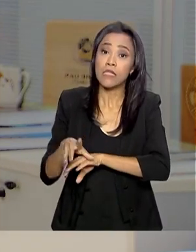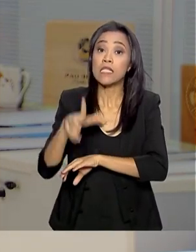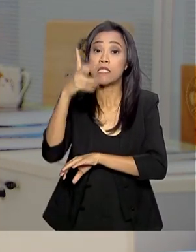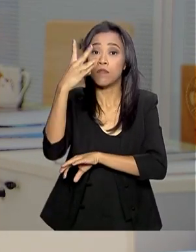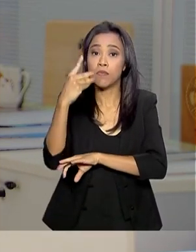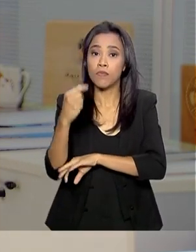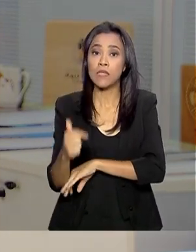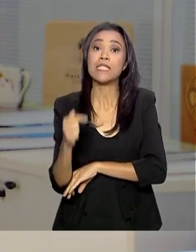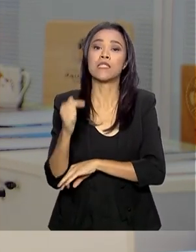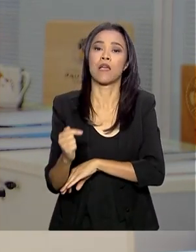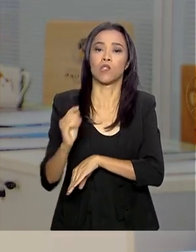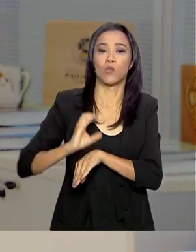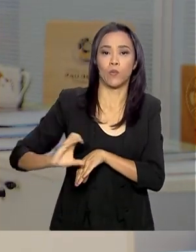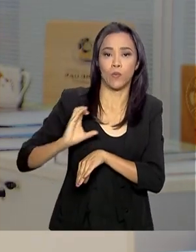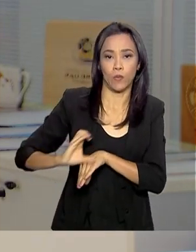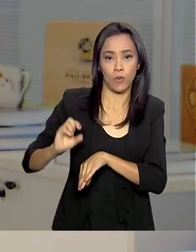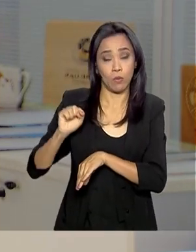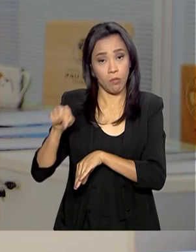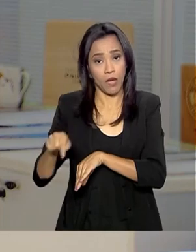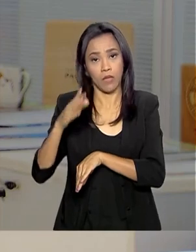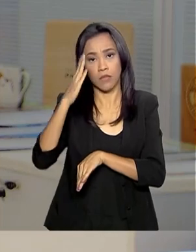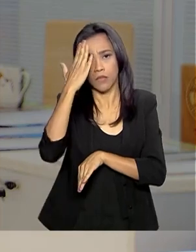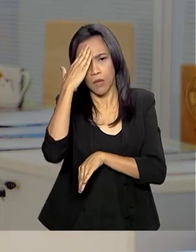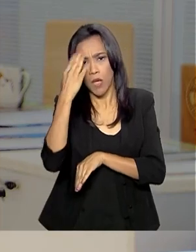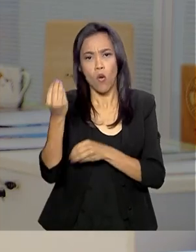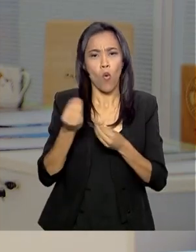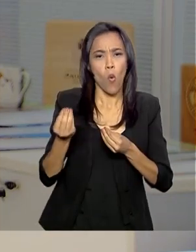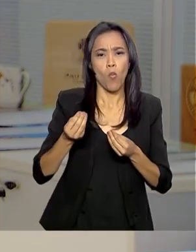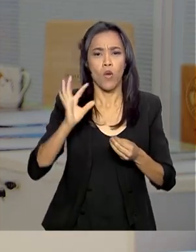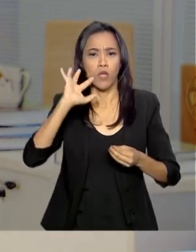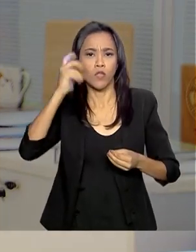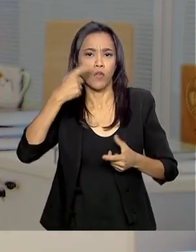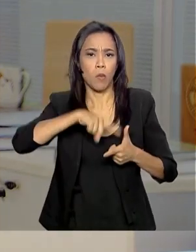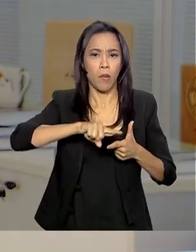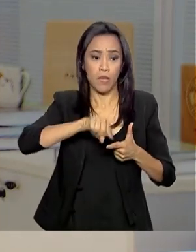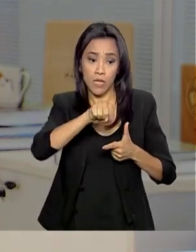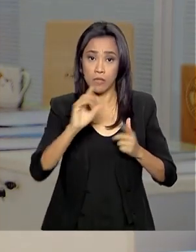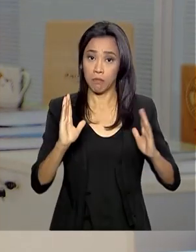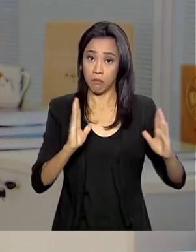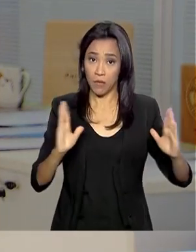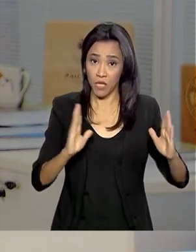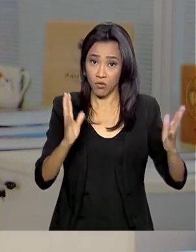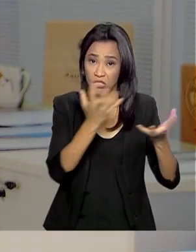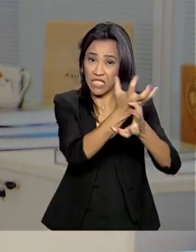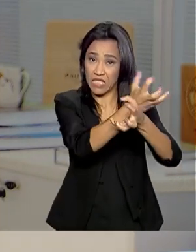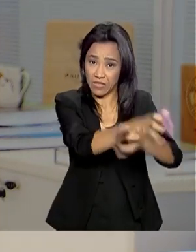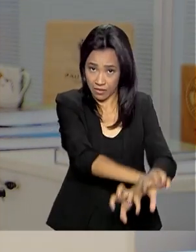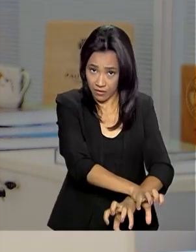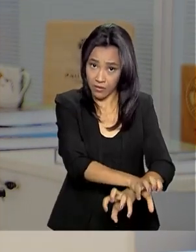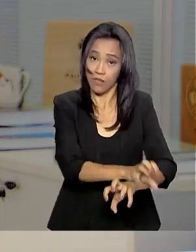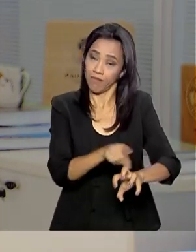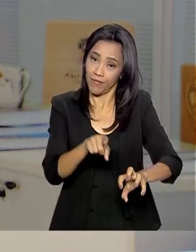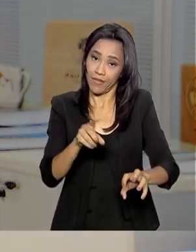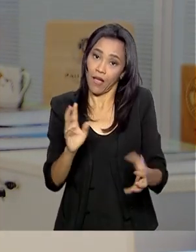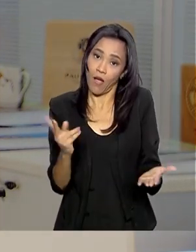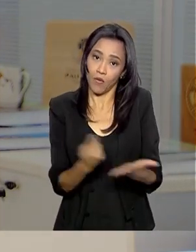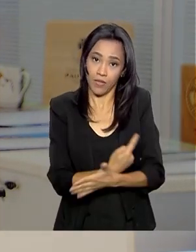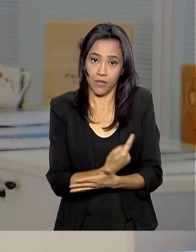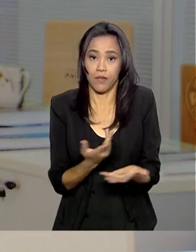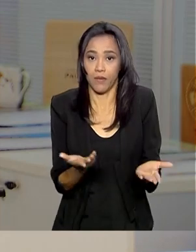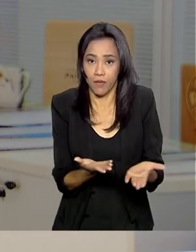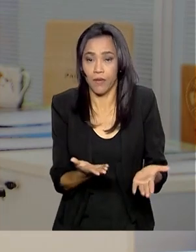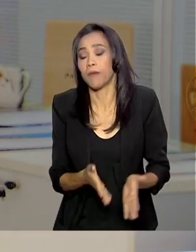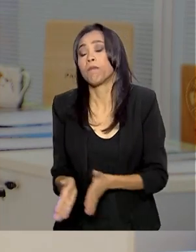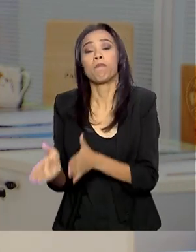ano, para o período de estiagem, o período de seca que se mostra agora nesse período. E também